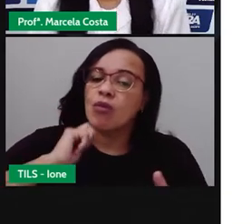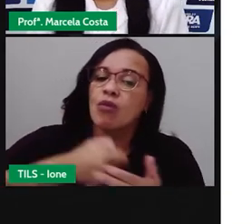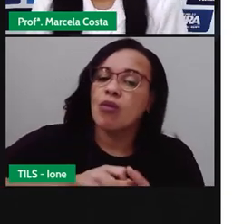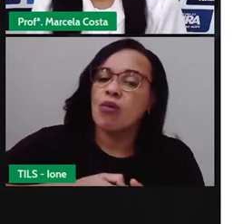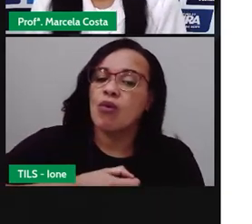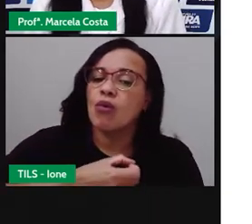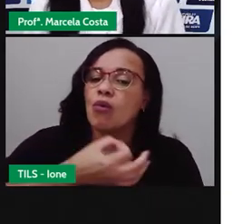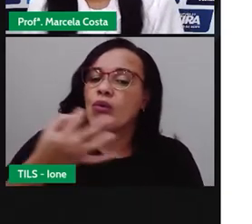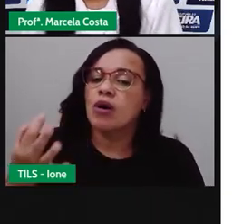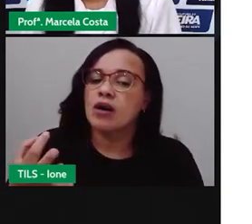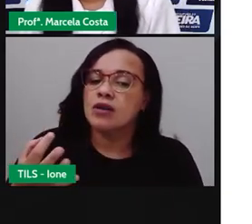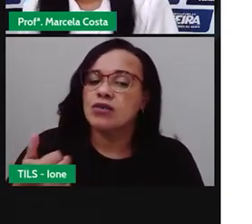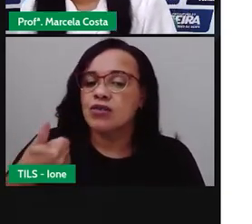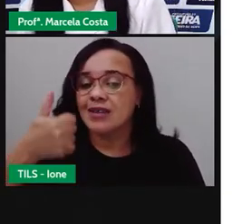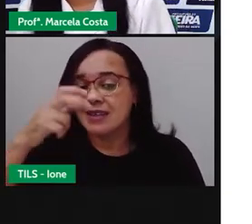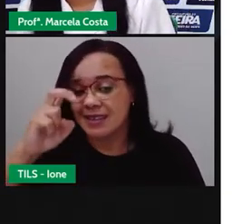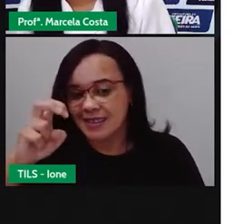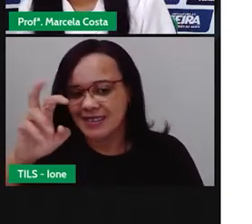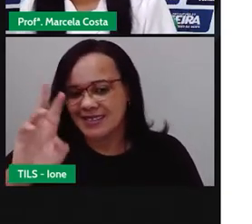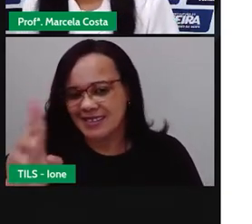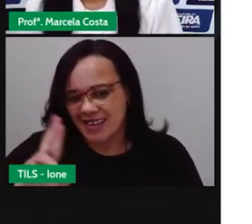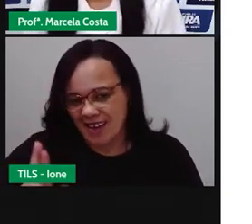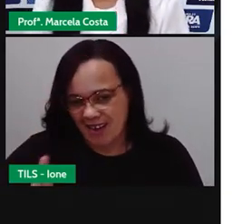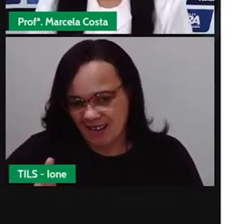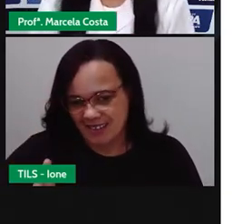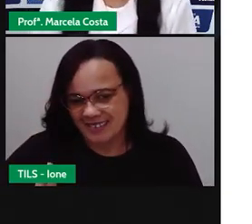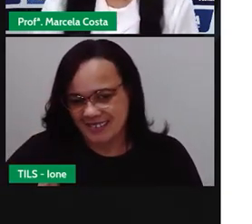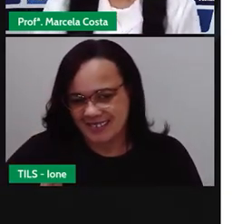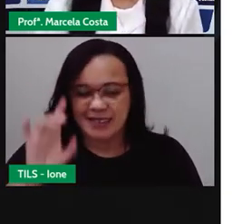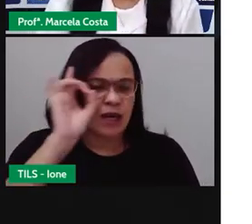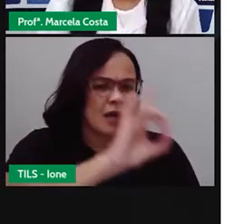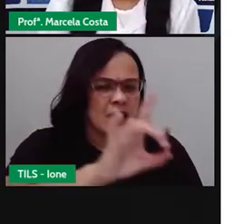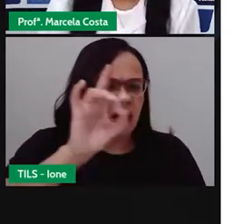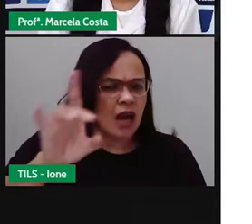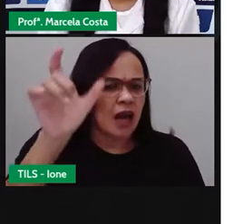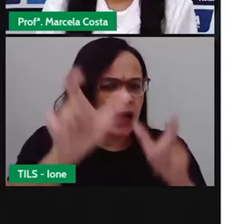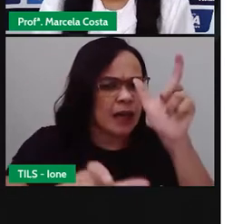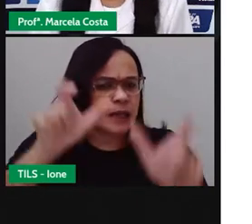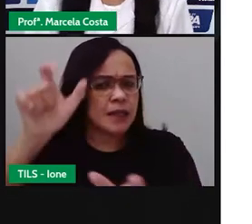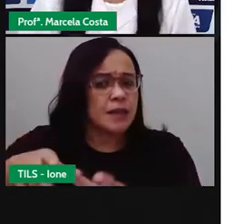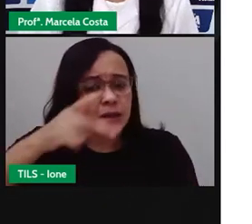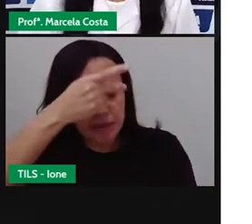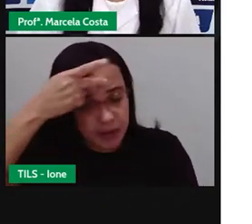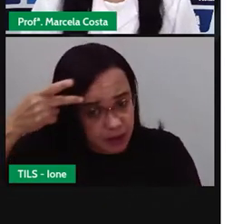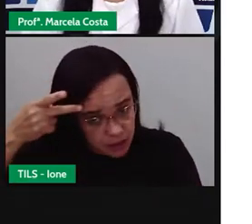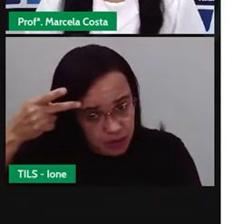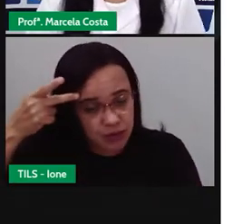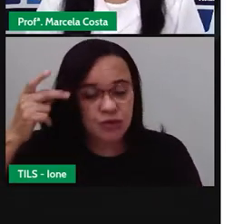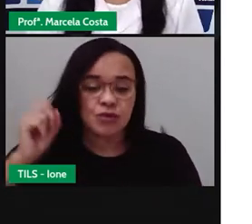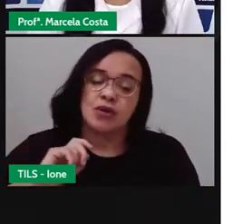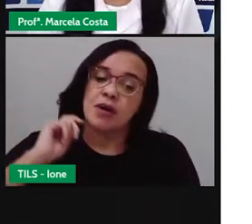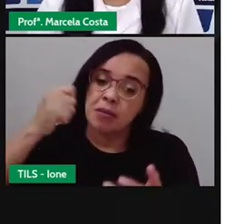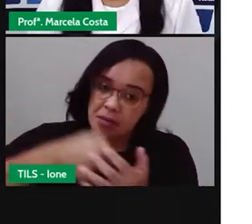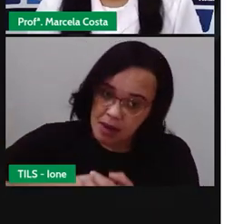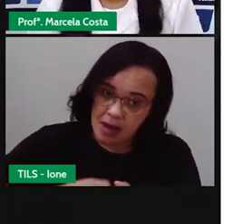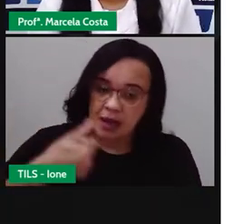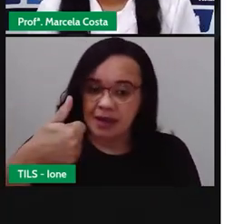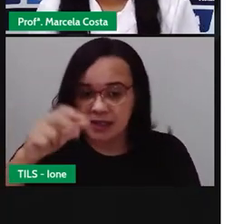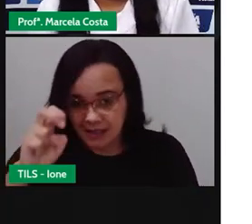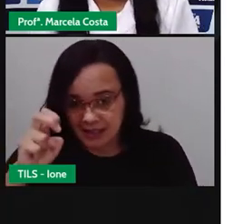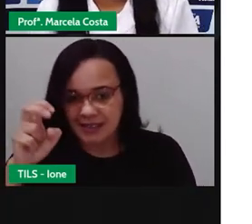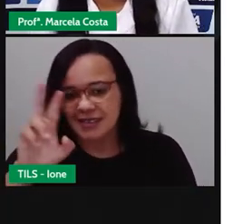Então, se eu quiser comer uma feijoada lá na barracia de Dona Ana, eu já sei que custa